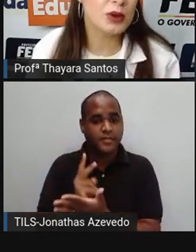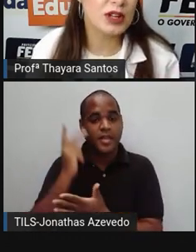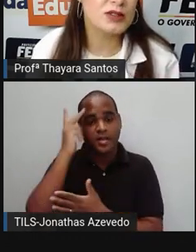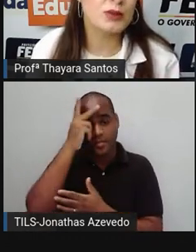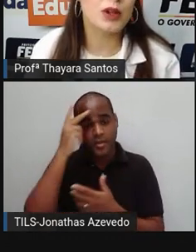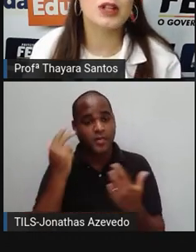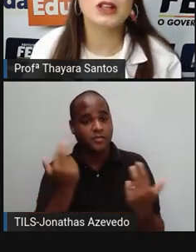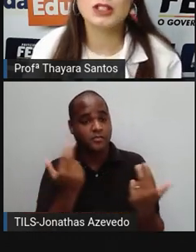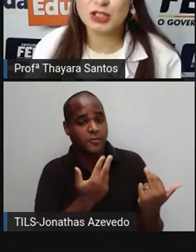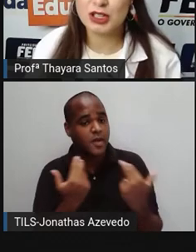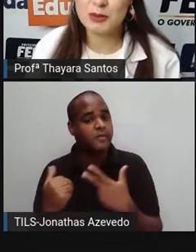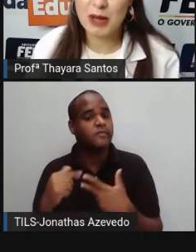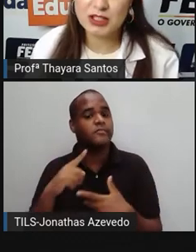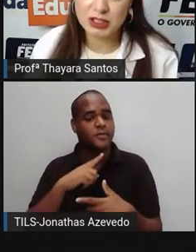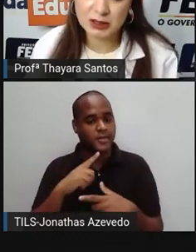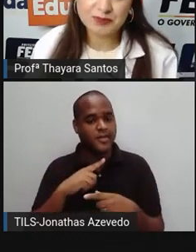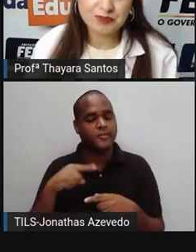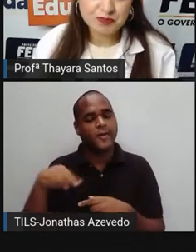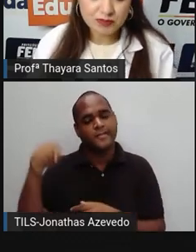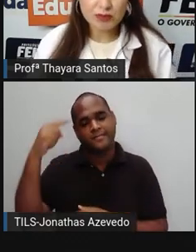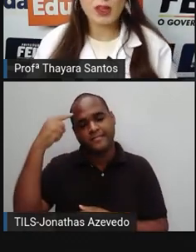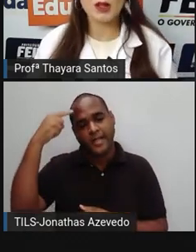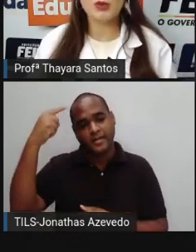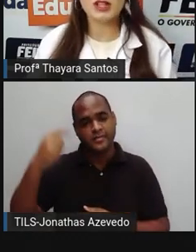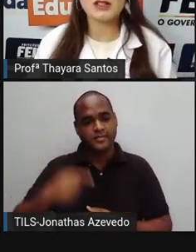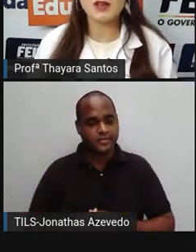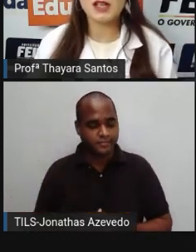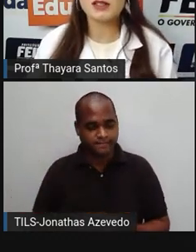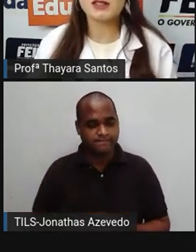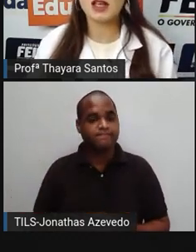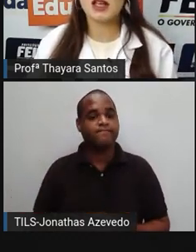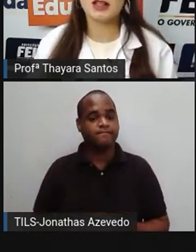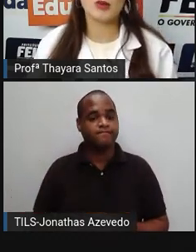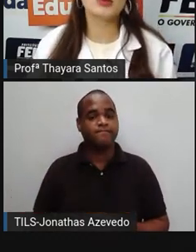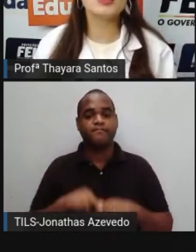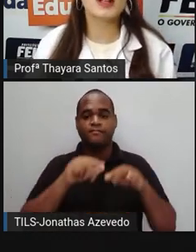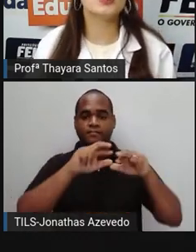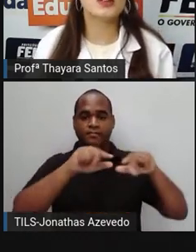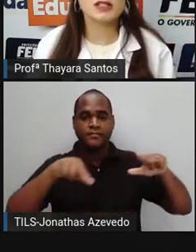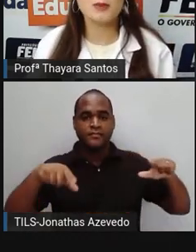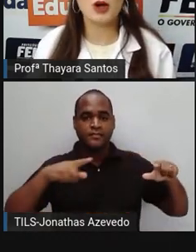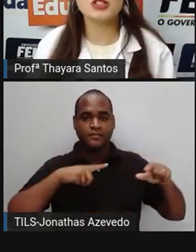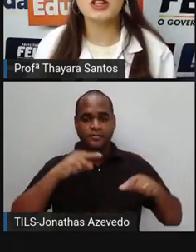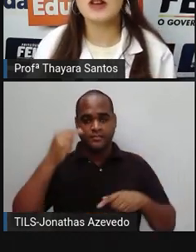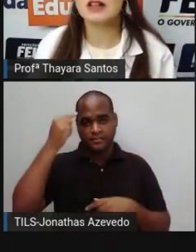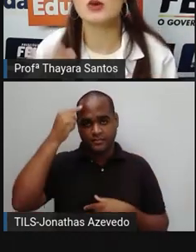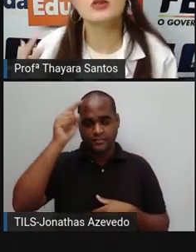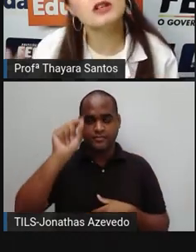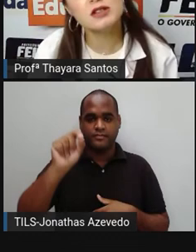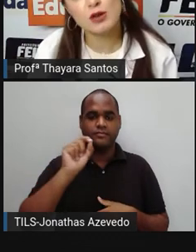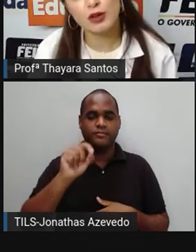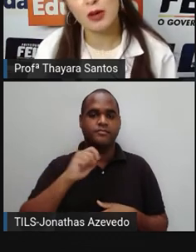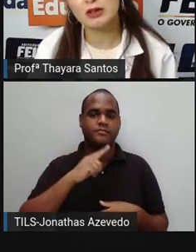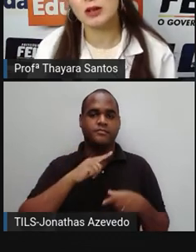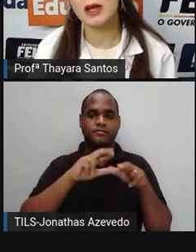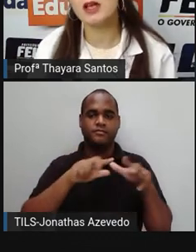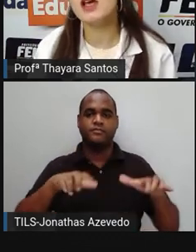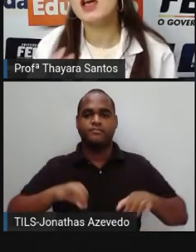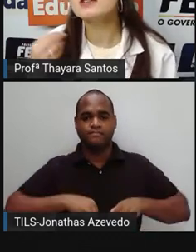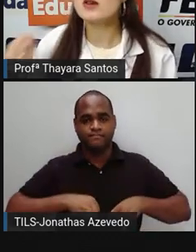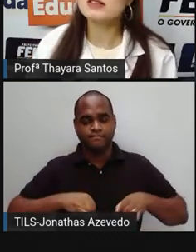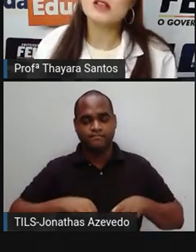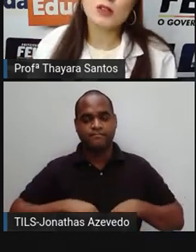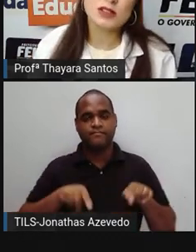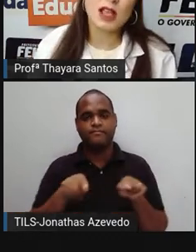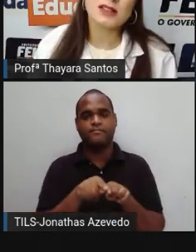passando por isso do que o que a gente imagina. Muitas vezes, um dos fatores que pode levar a todo esse sofrimento também,